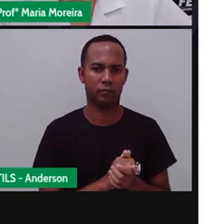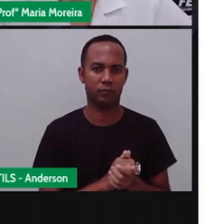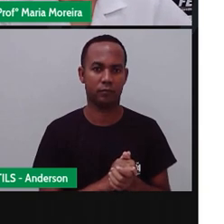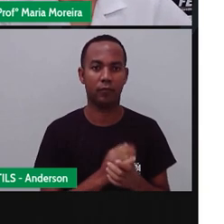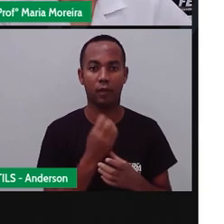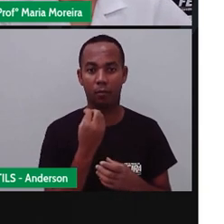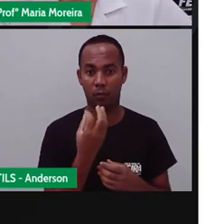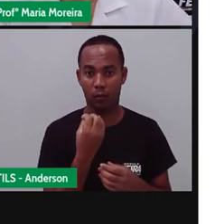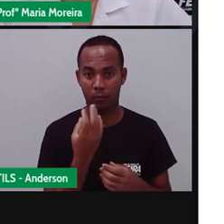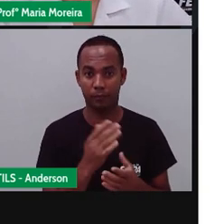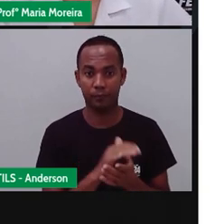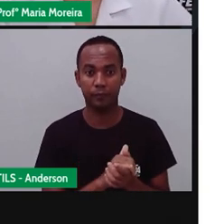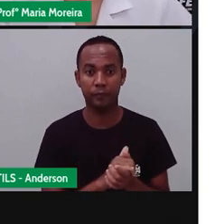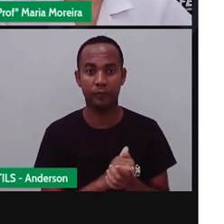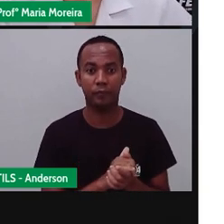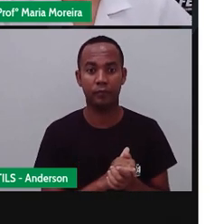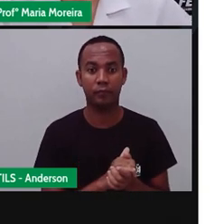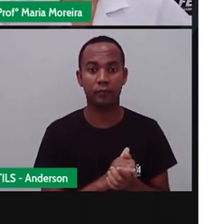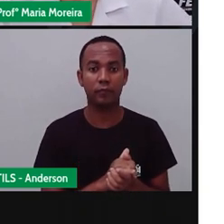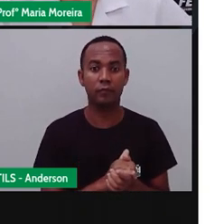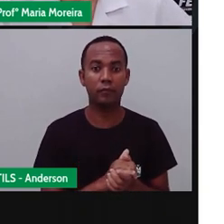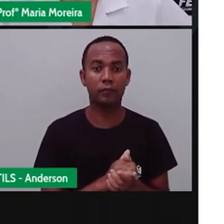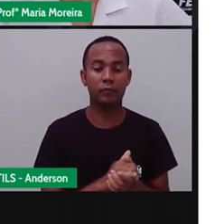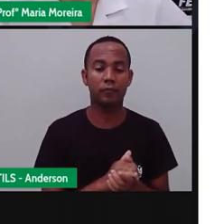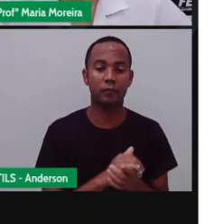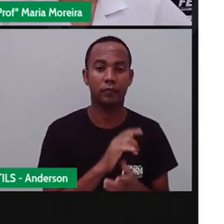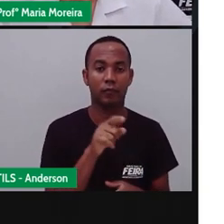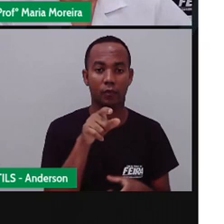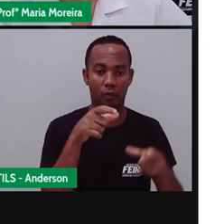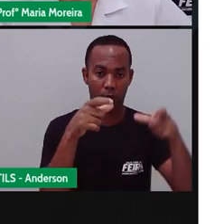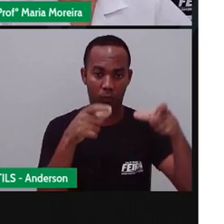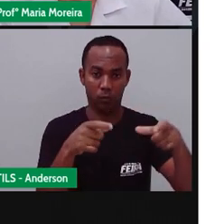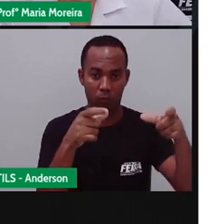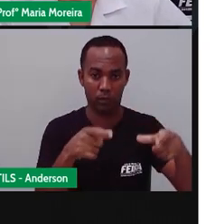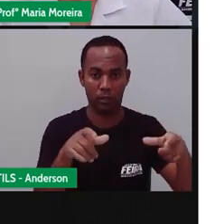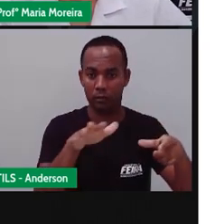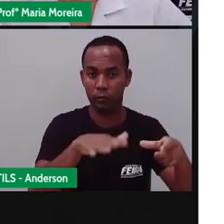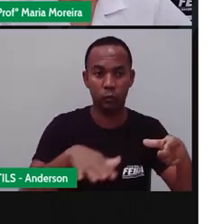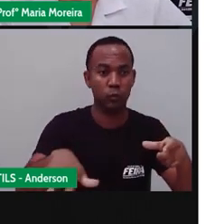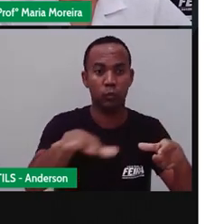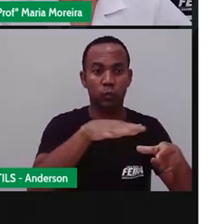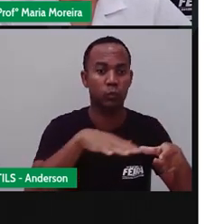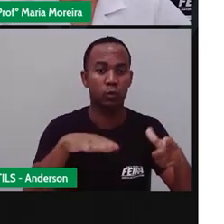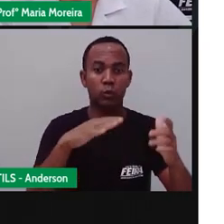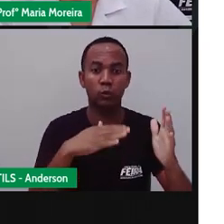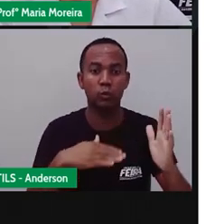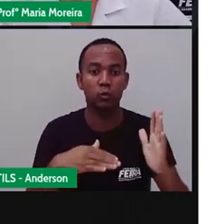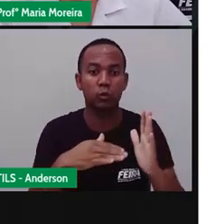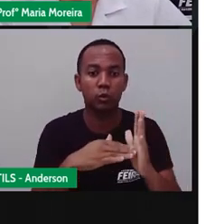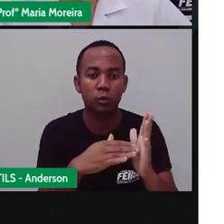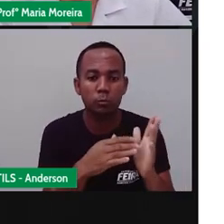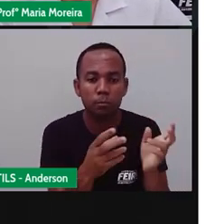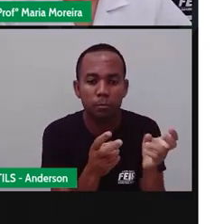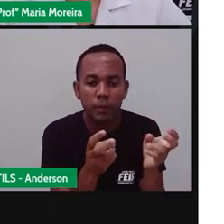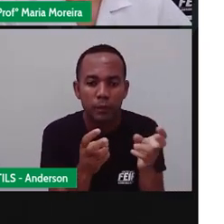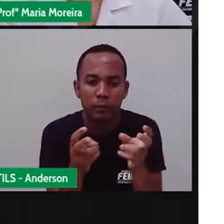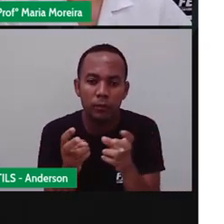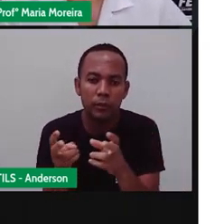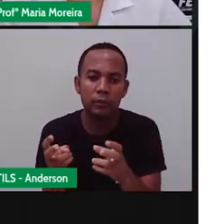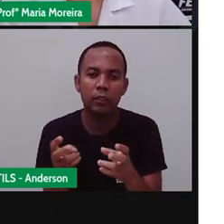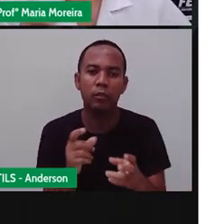Bom, o ser a paisagem, né, tudo aquilo que está ao alcance de nossa percepção,